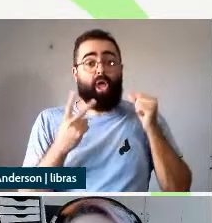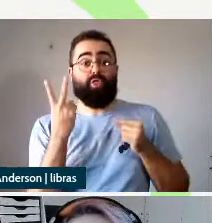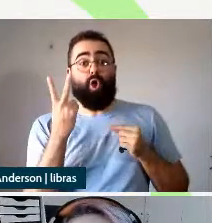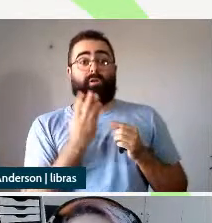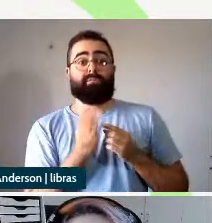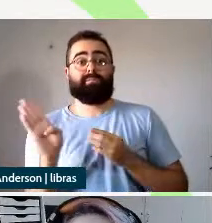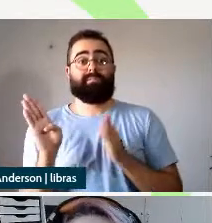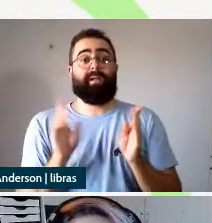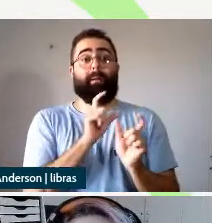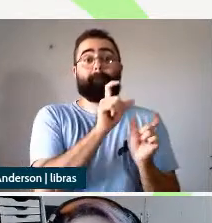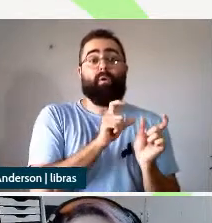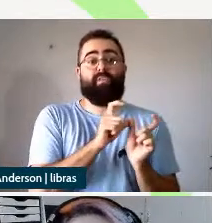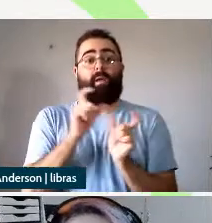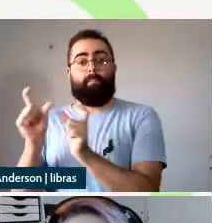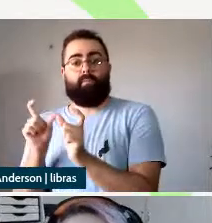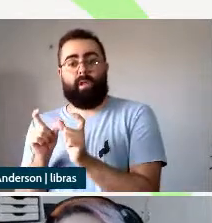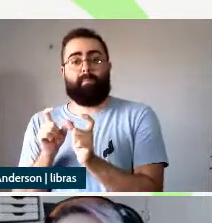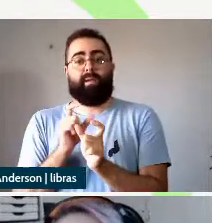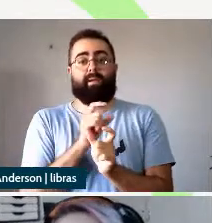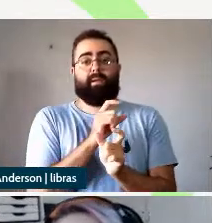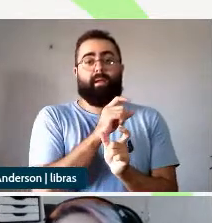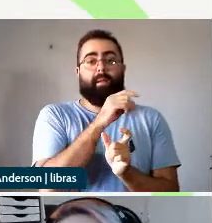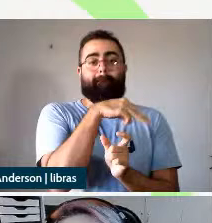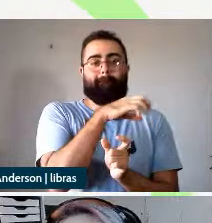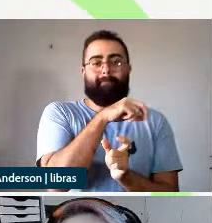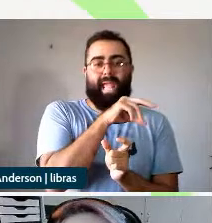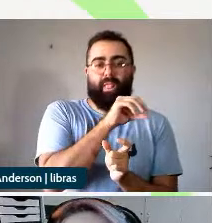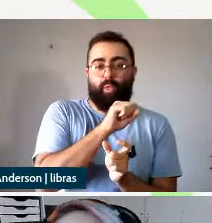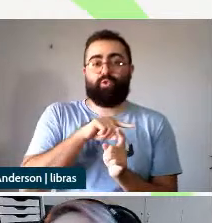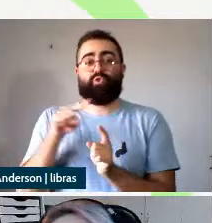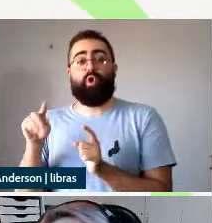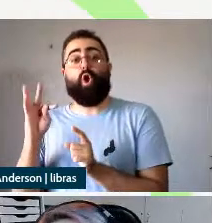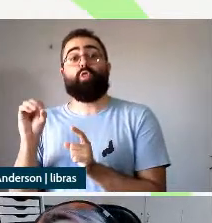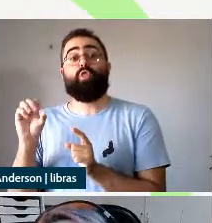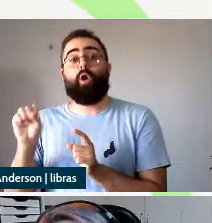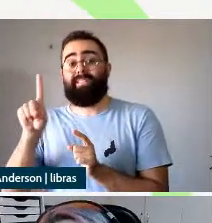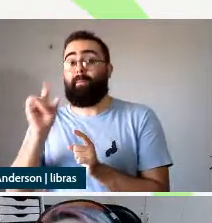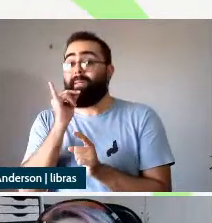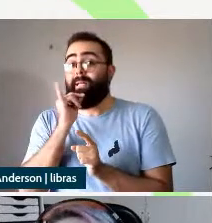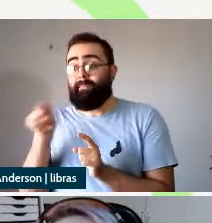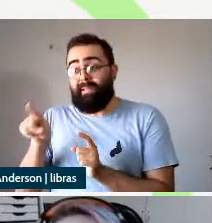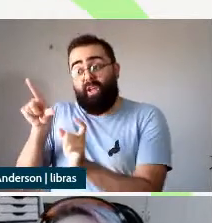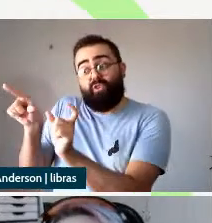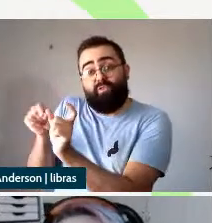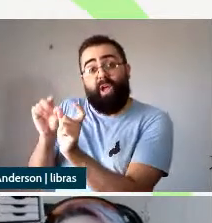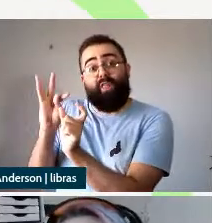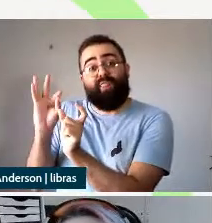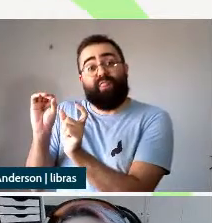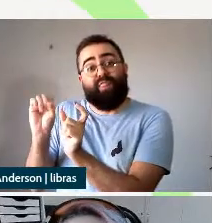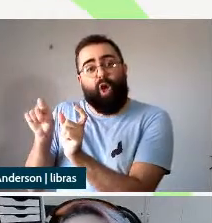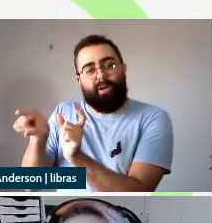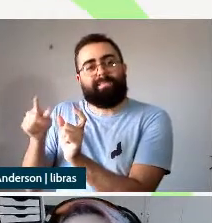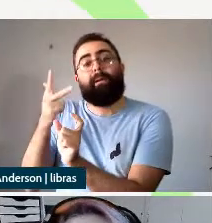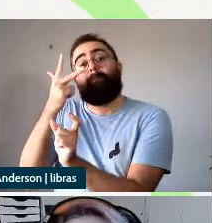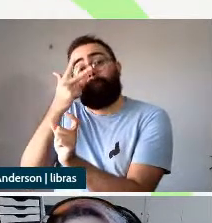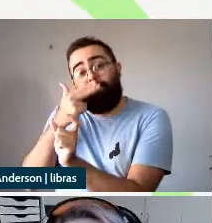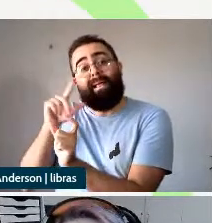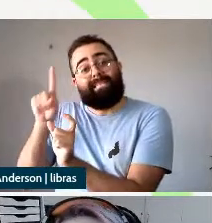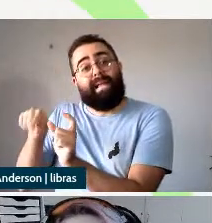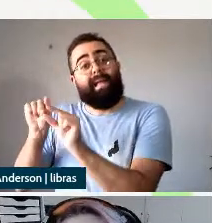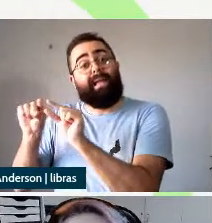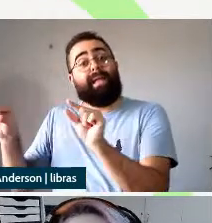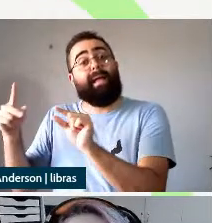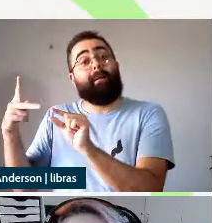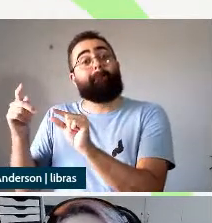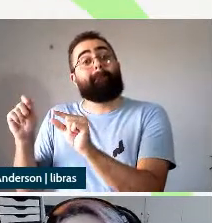elas mostram que o tos os participos com tos seriam os mais próximos com as passivas estativas do